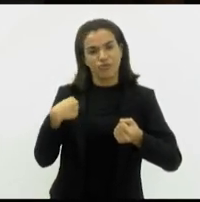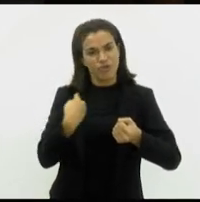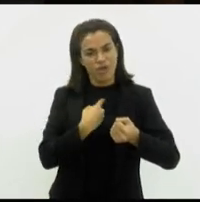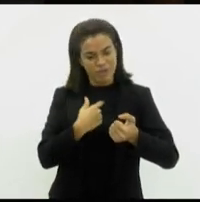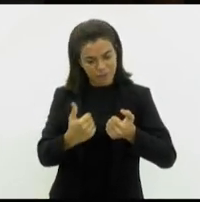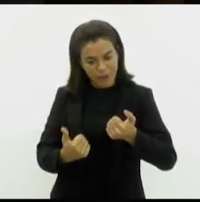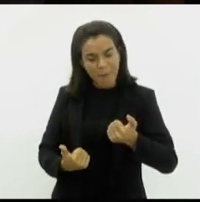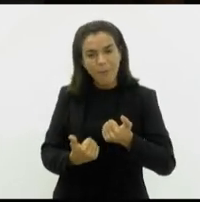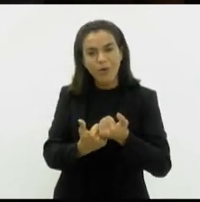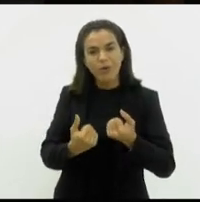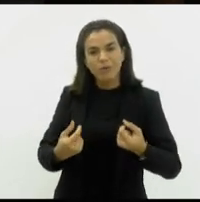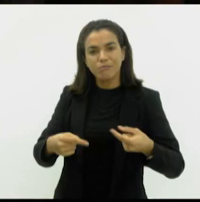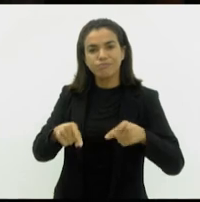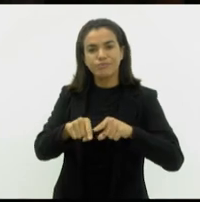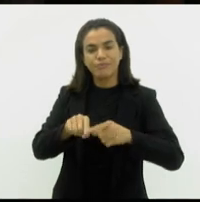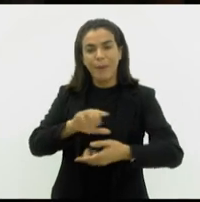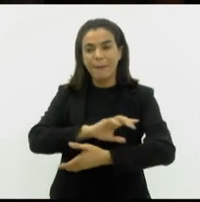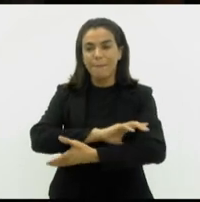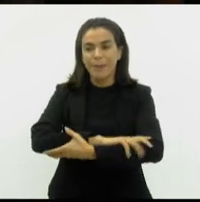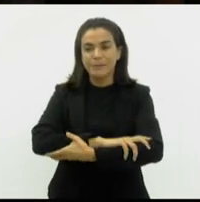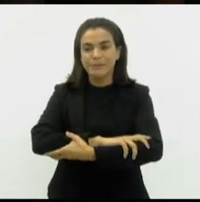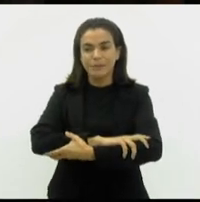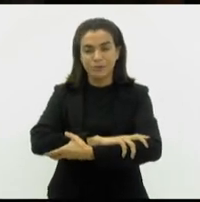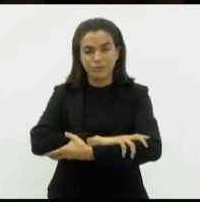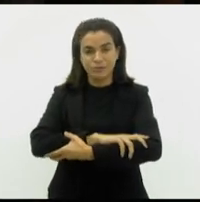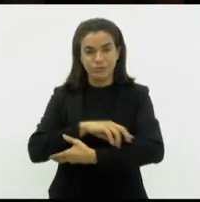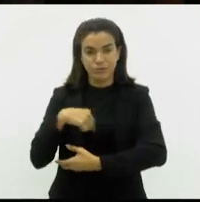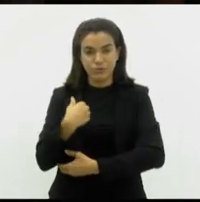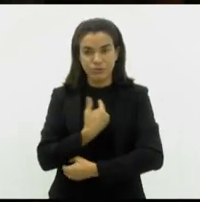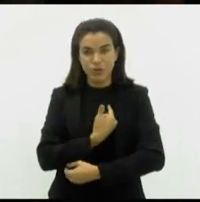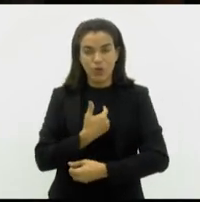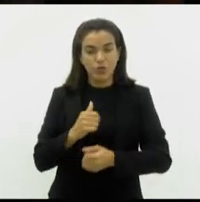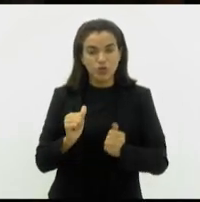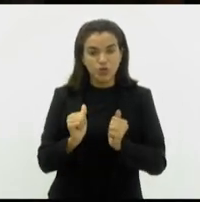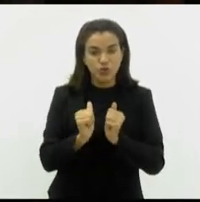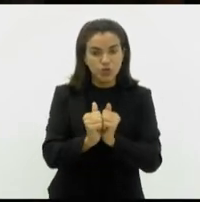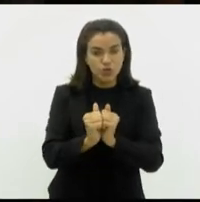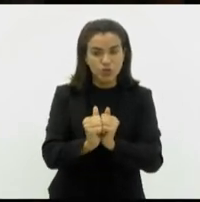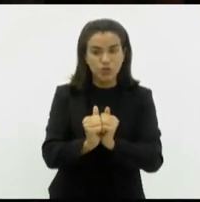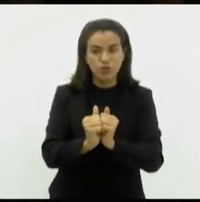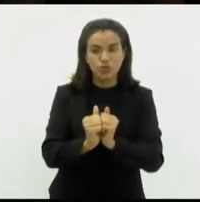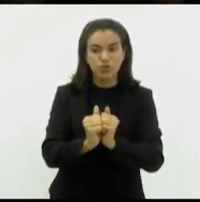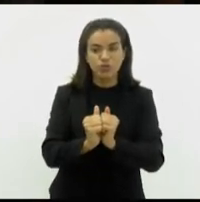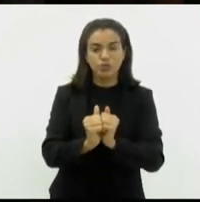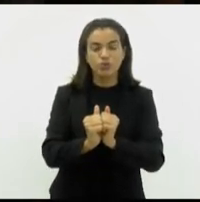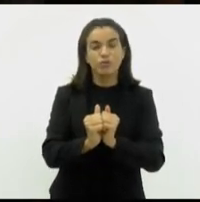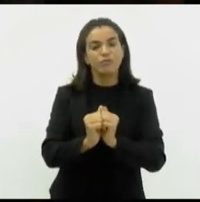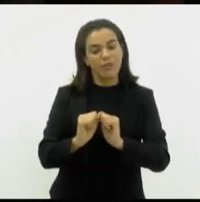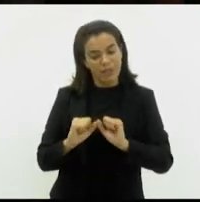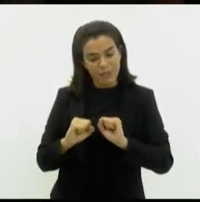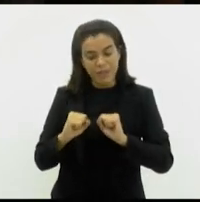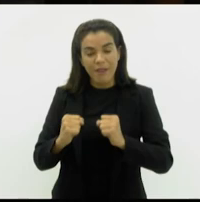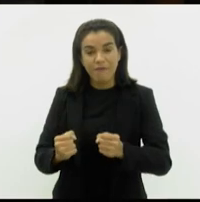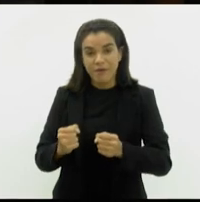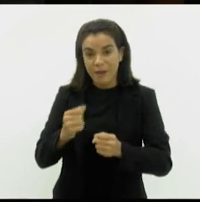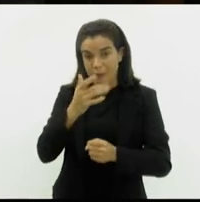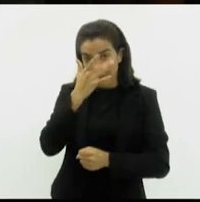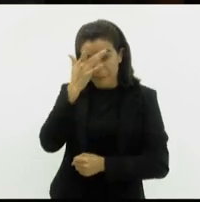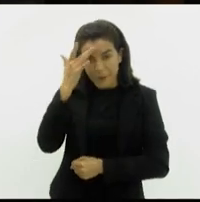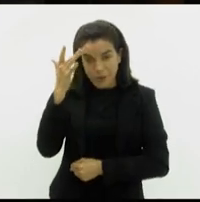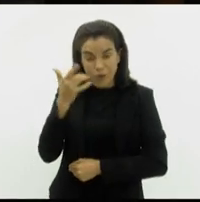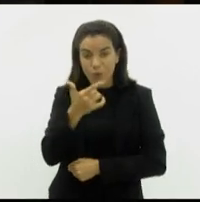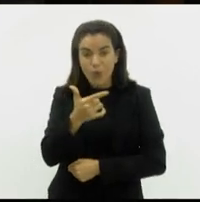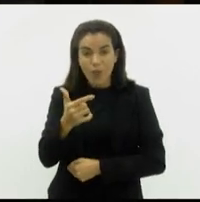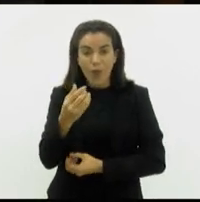como parceiro para que possamos juntos defender aquele que não tem condição de se defender.